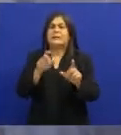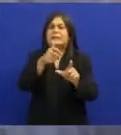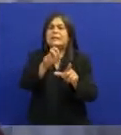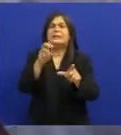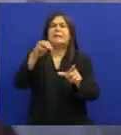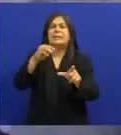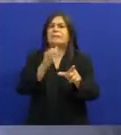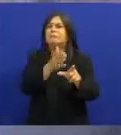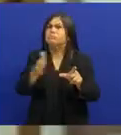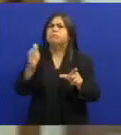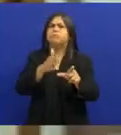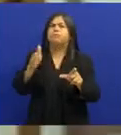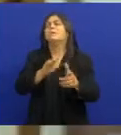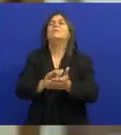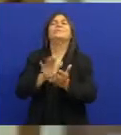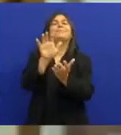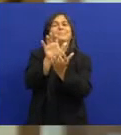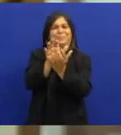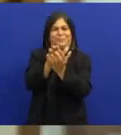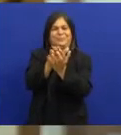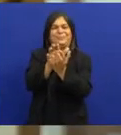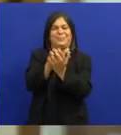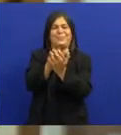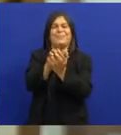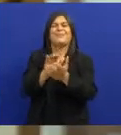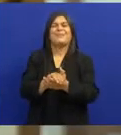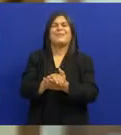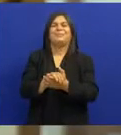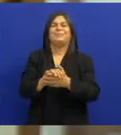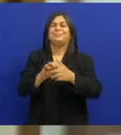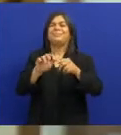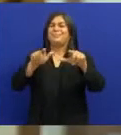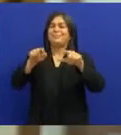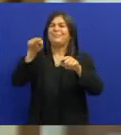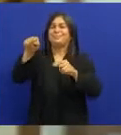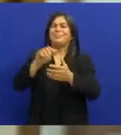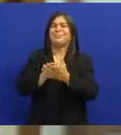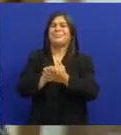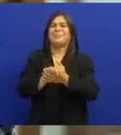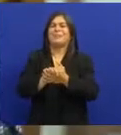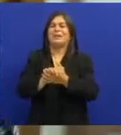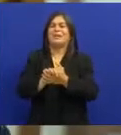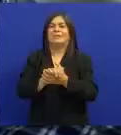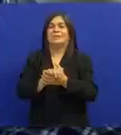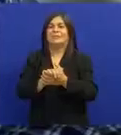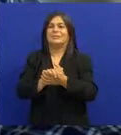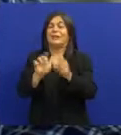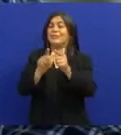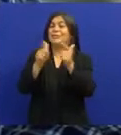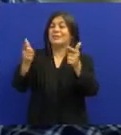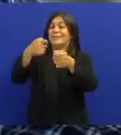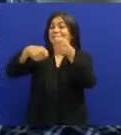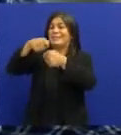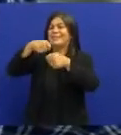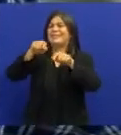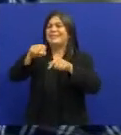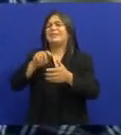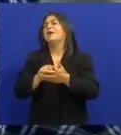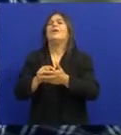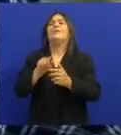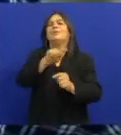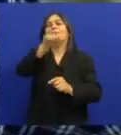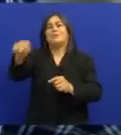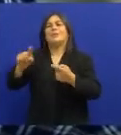todas as músicas Dentro de 15 minutos Lá em Recife Ele foi trabalhar Na Rádio Jornal do Comércio Já passado o tempo E eu também fui para